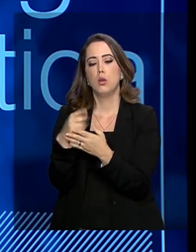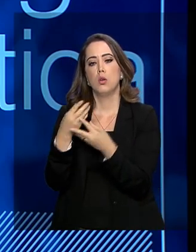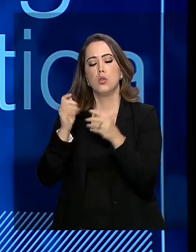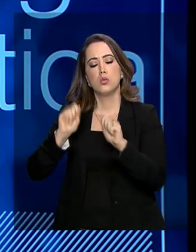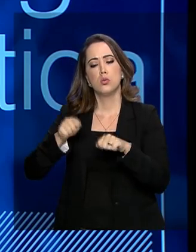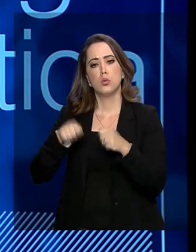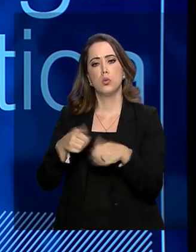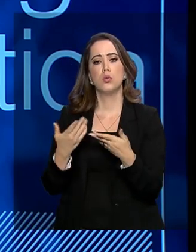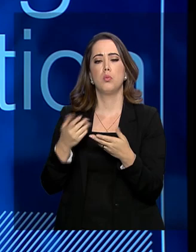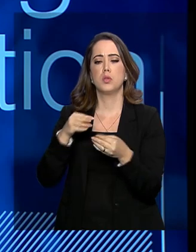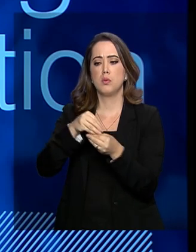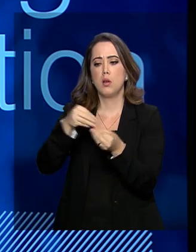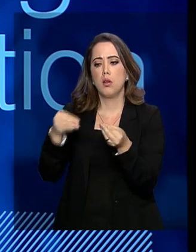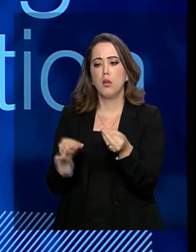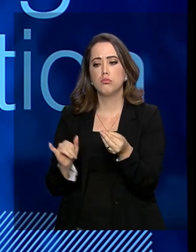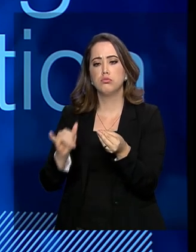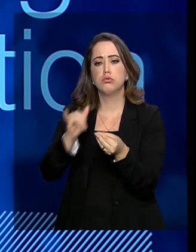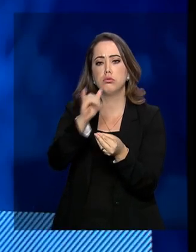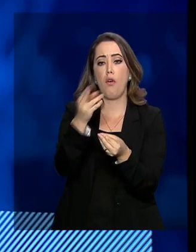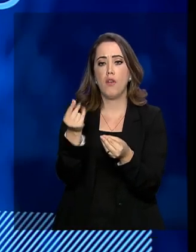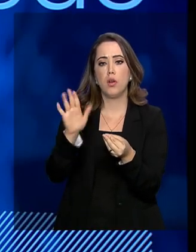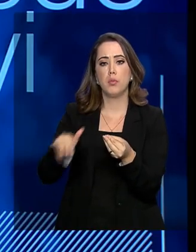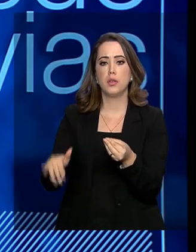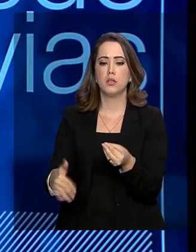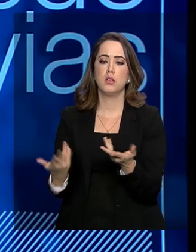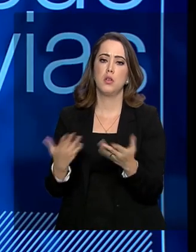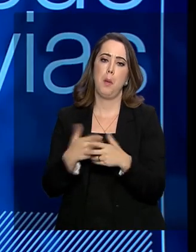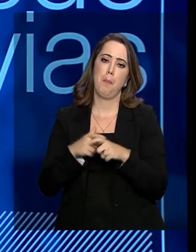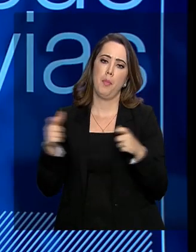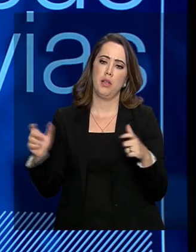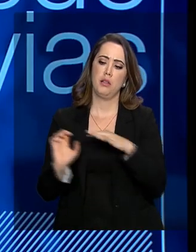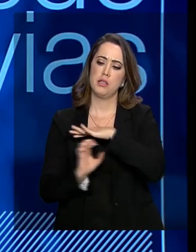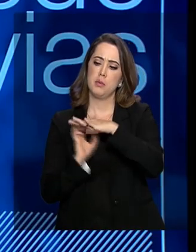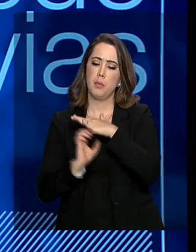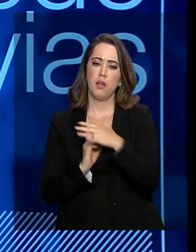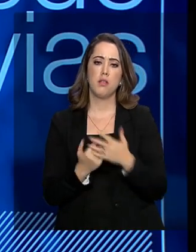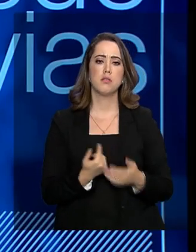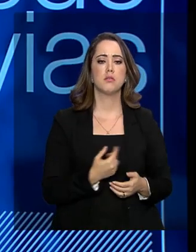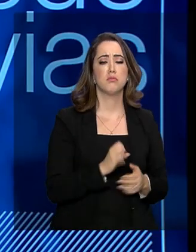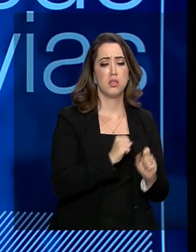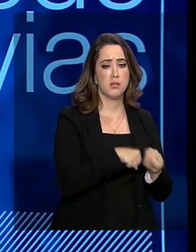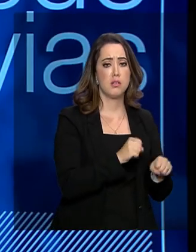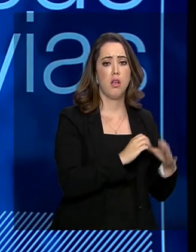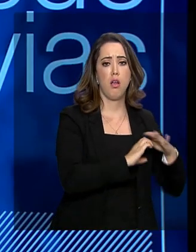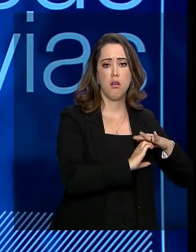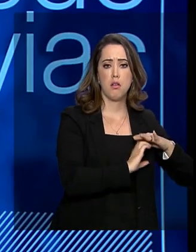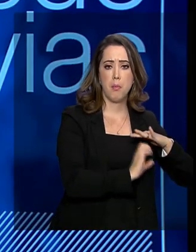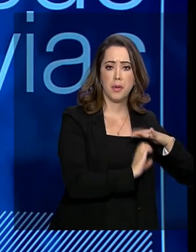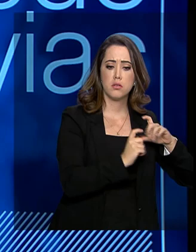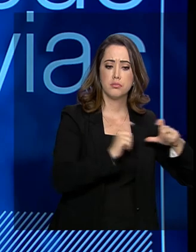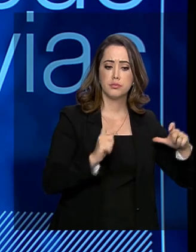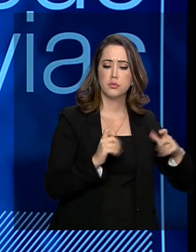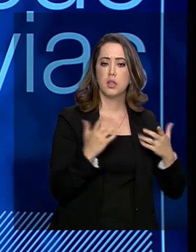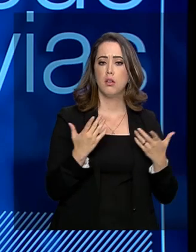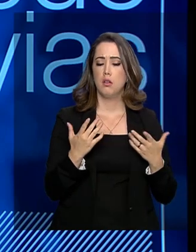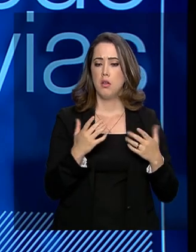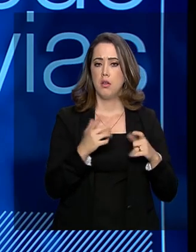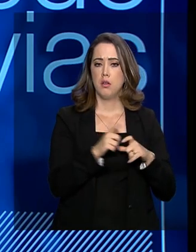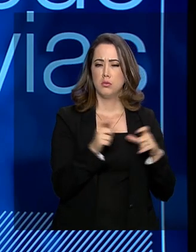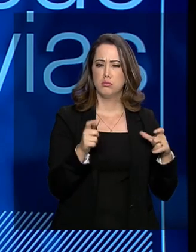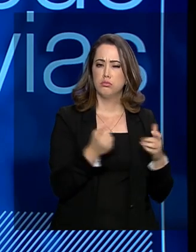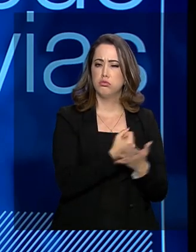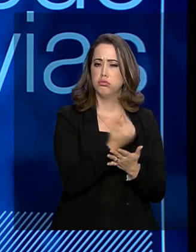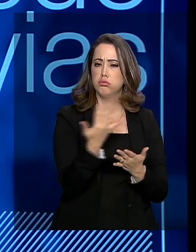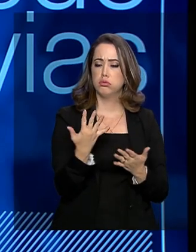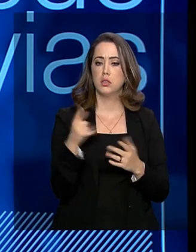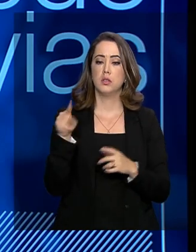passagens mais em contas. Isso passa pela concorrência. Aumentar a concorrência no setor. concorrência. E aí os acordos de céus abertos vêm nesse sentido. E